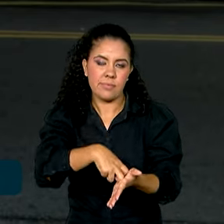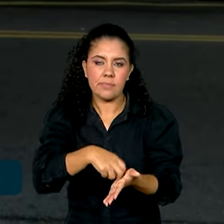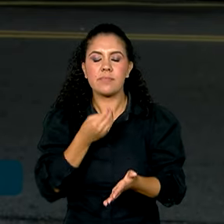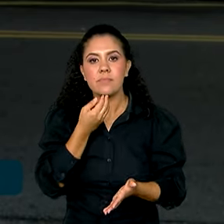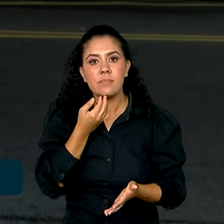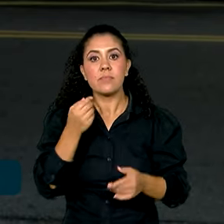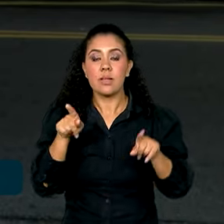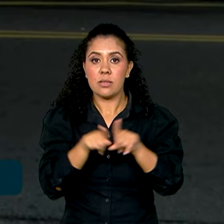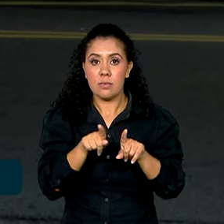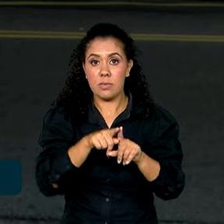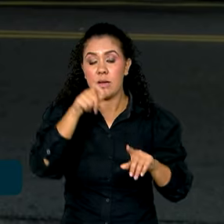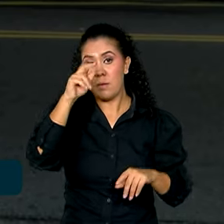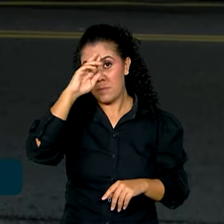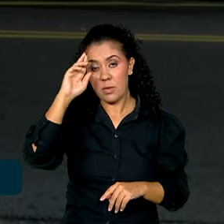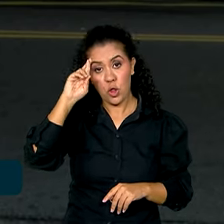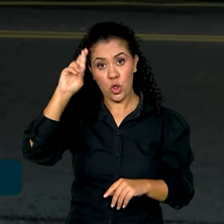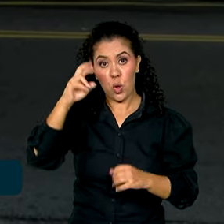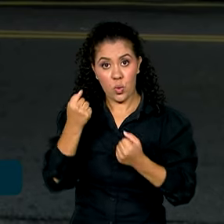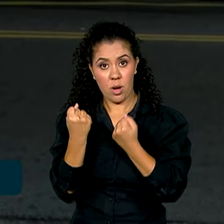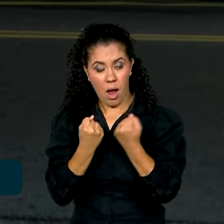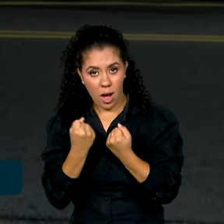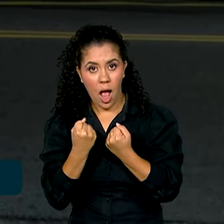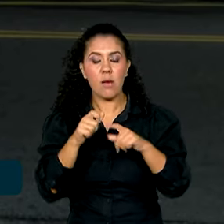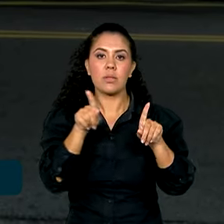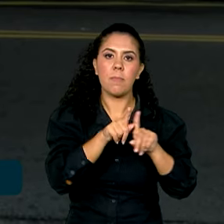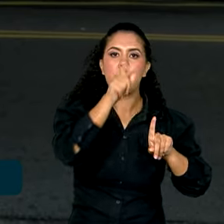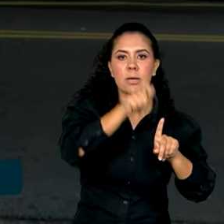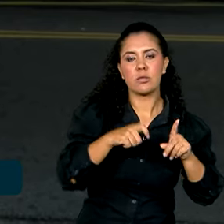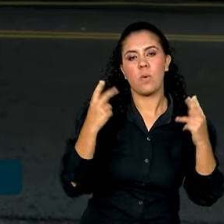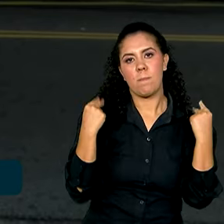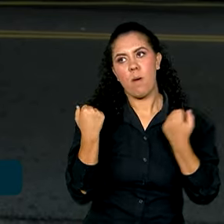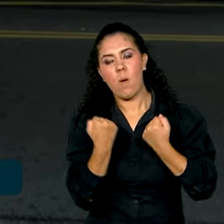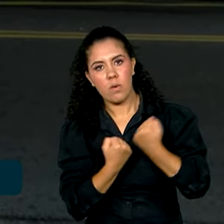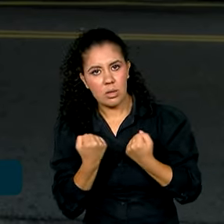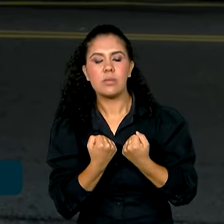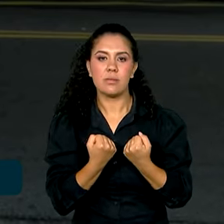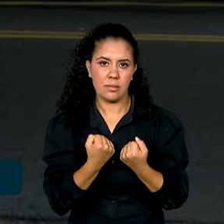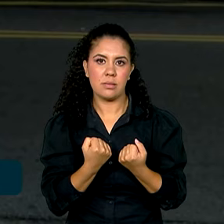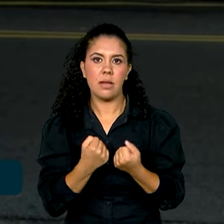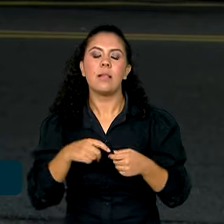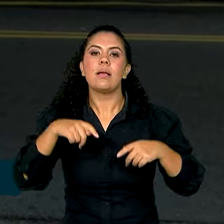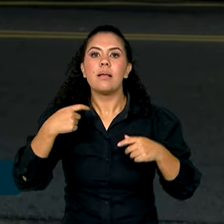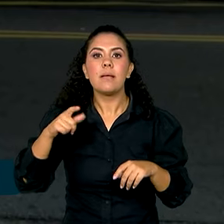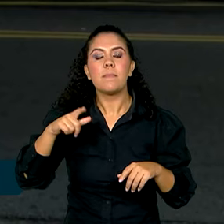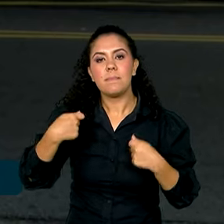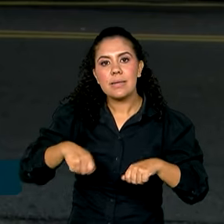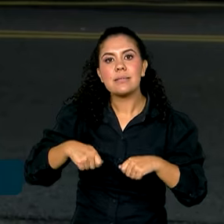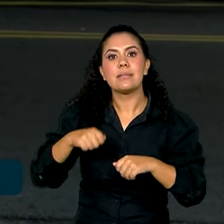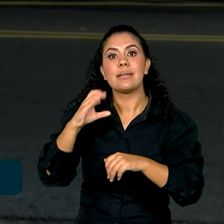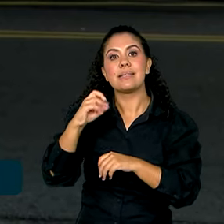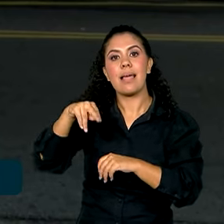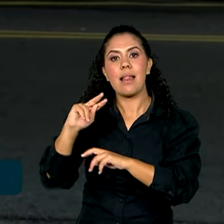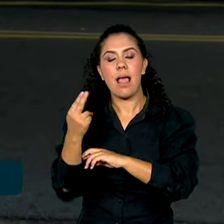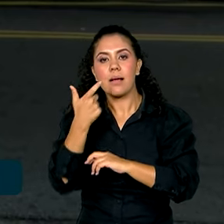tanto o dono do veículo quanto o condutor, o real infrator, devem ter a CNH digital e